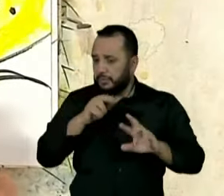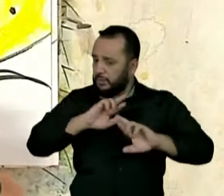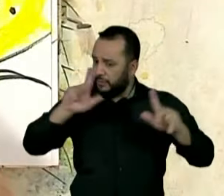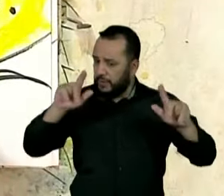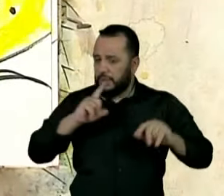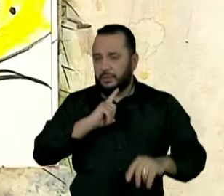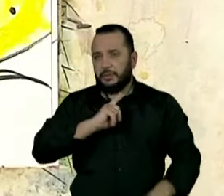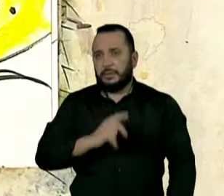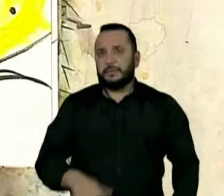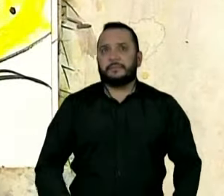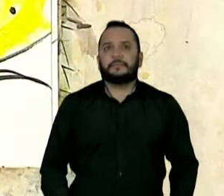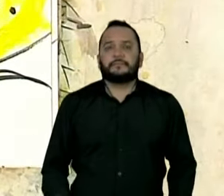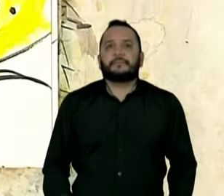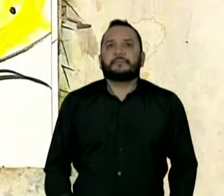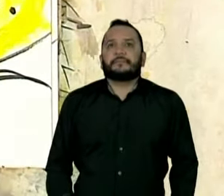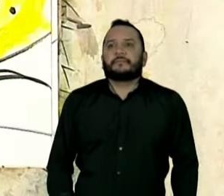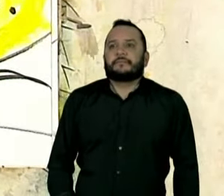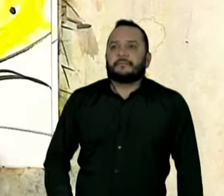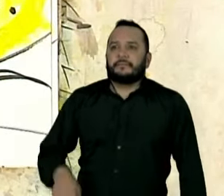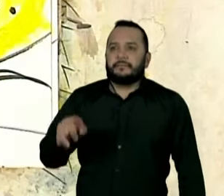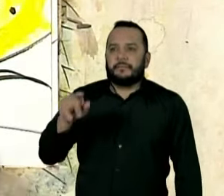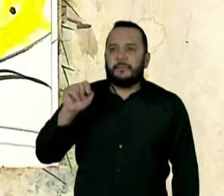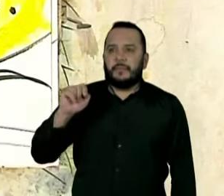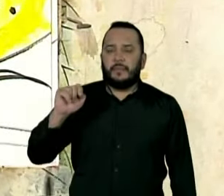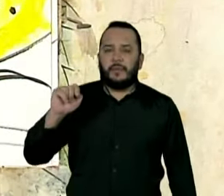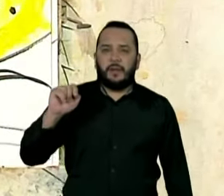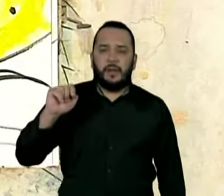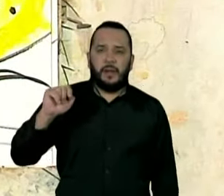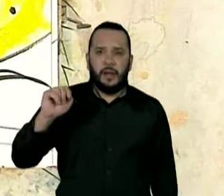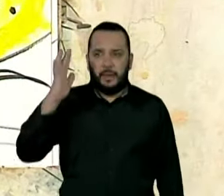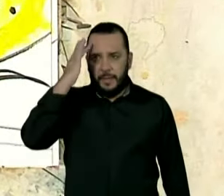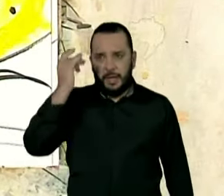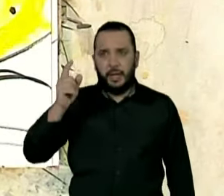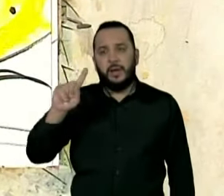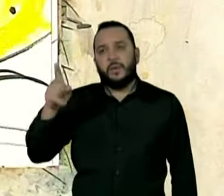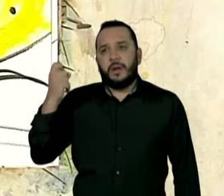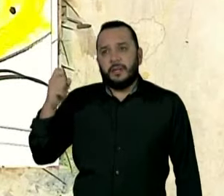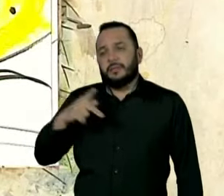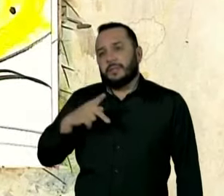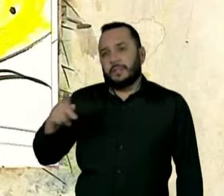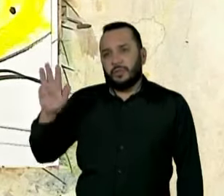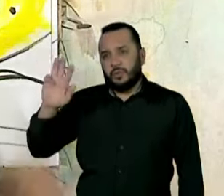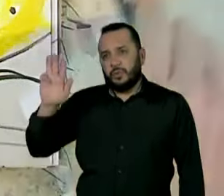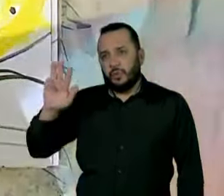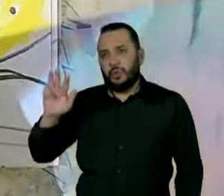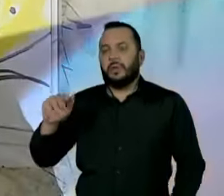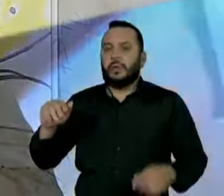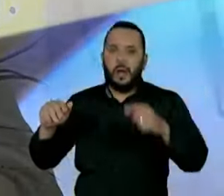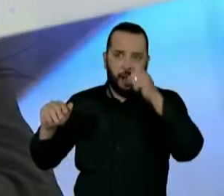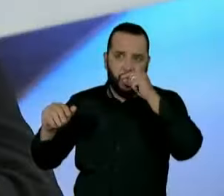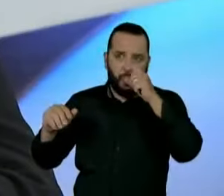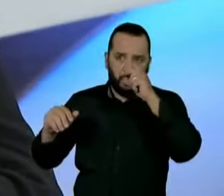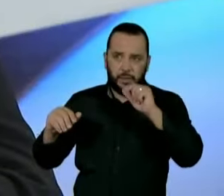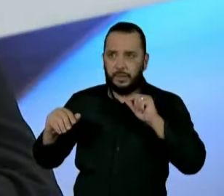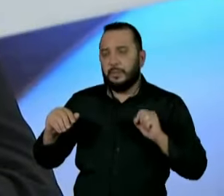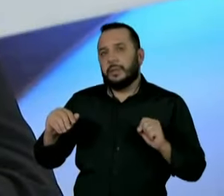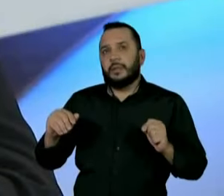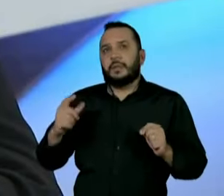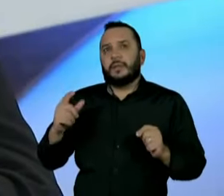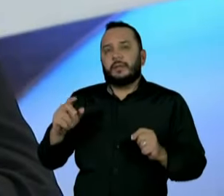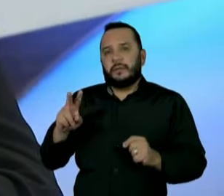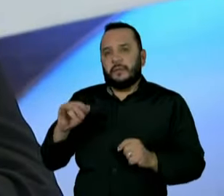Governador, amanhã o ex-presidente Lula e o ex-governador Alckmin devem participar ali do